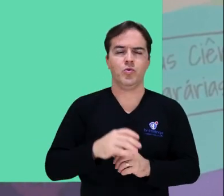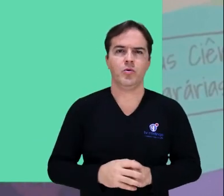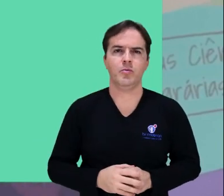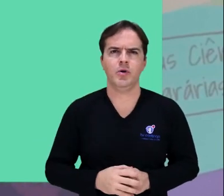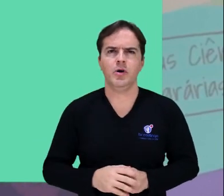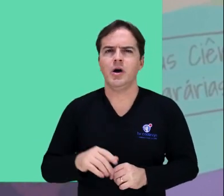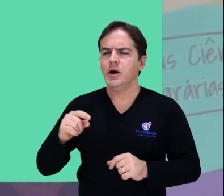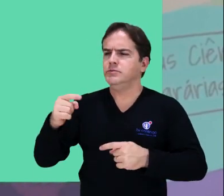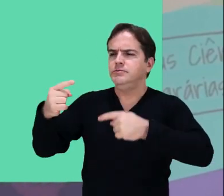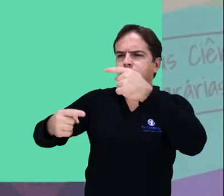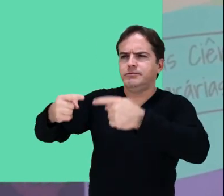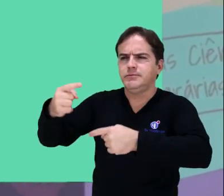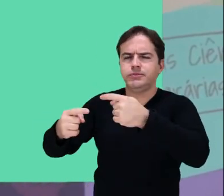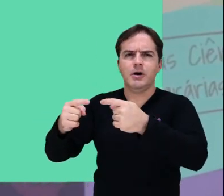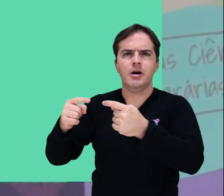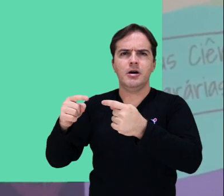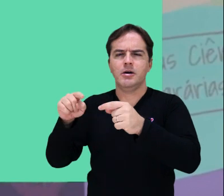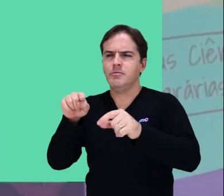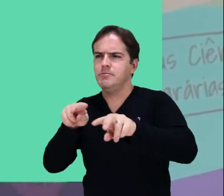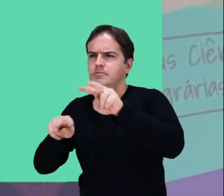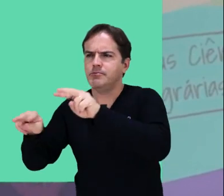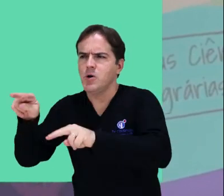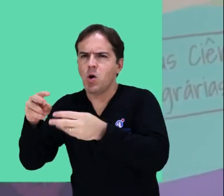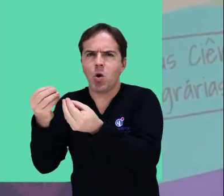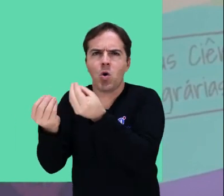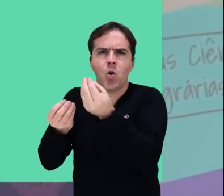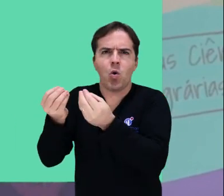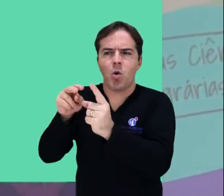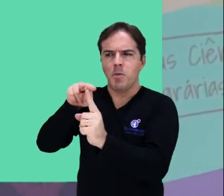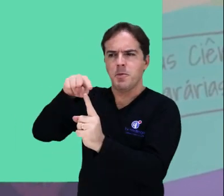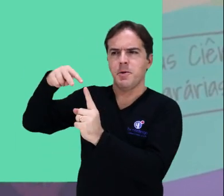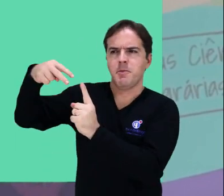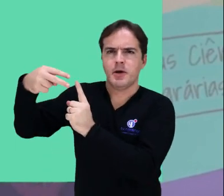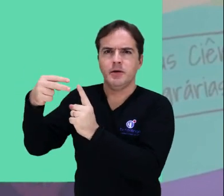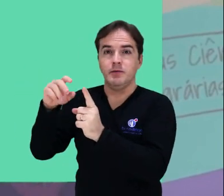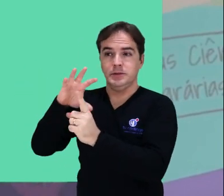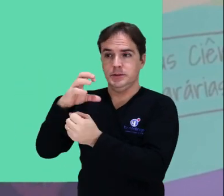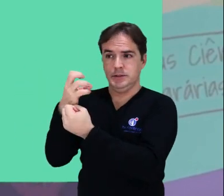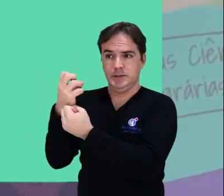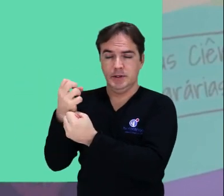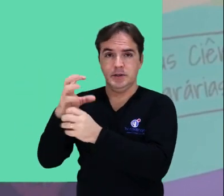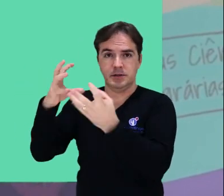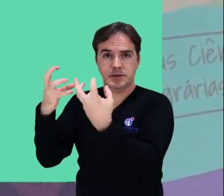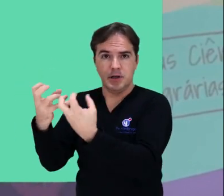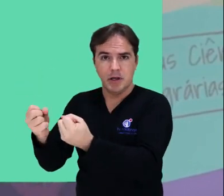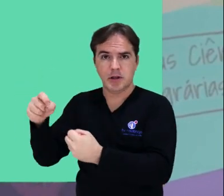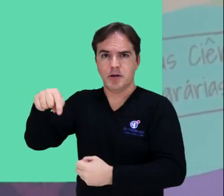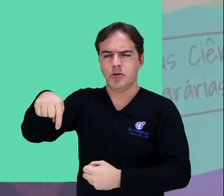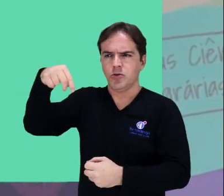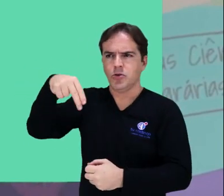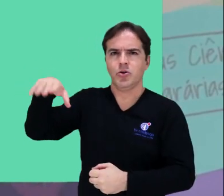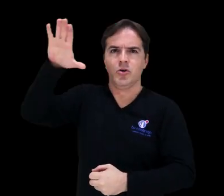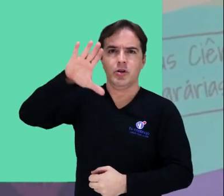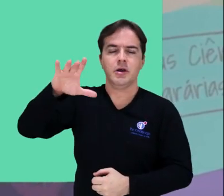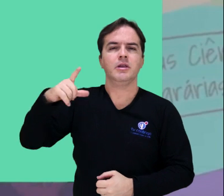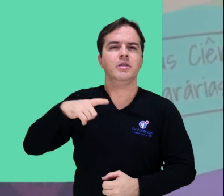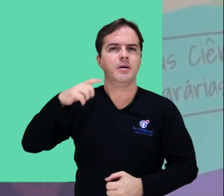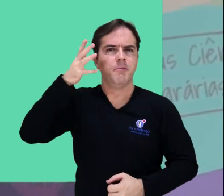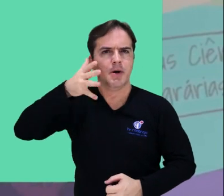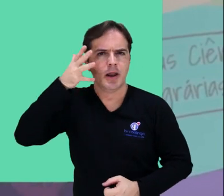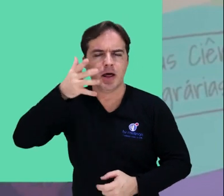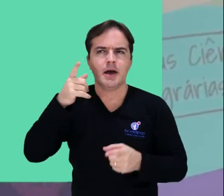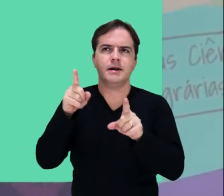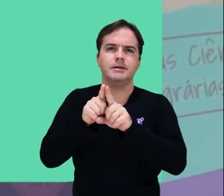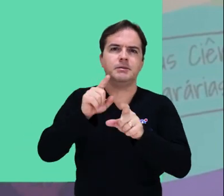perspectivas e os desafios do sertão nordestino através de palestras, mesas redondas e minicursos. Para se inscrever,